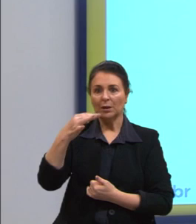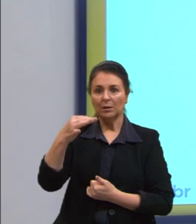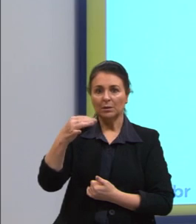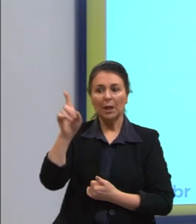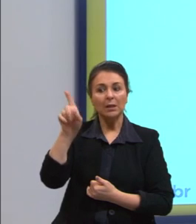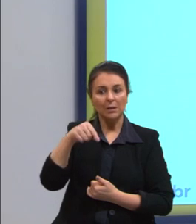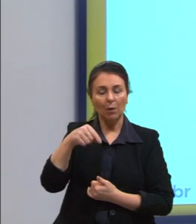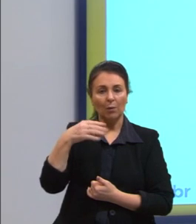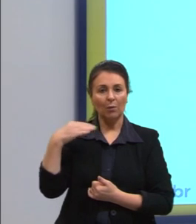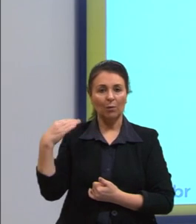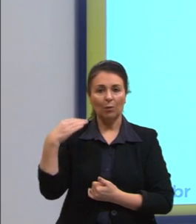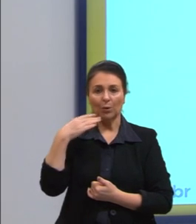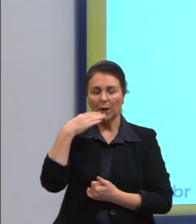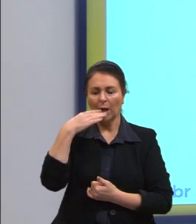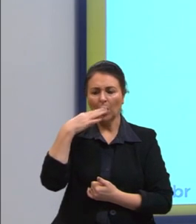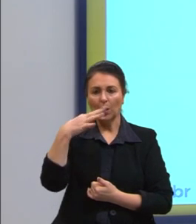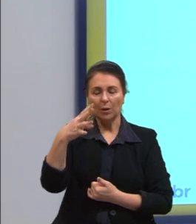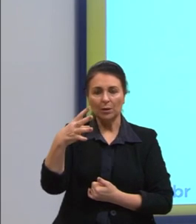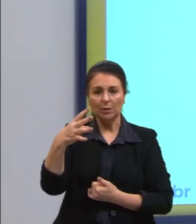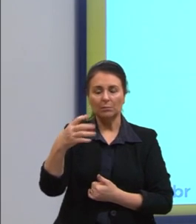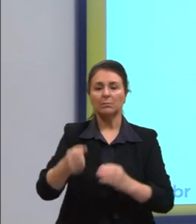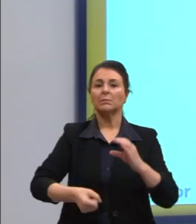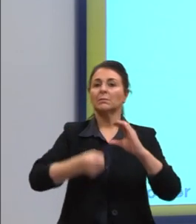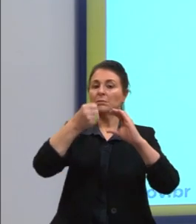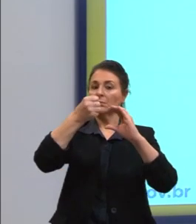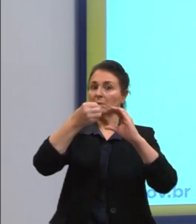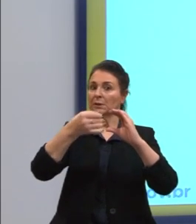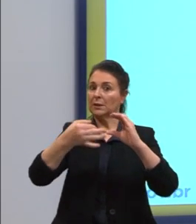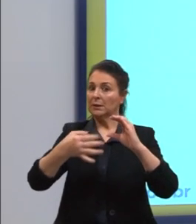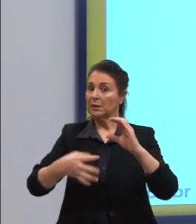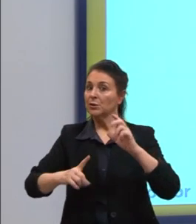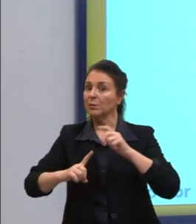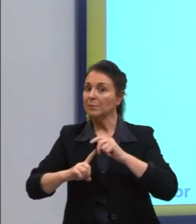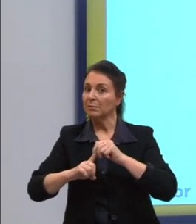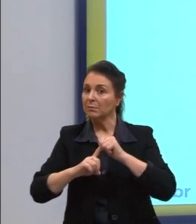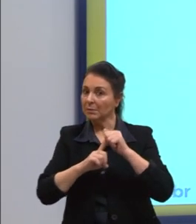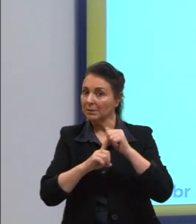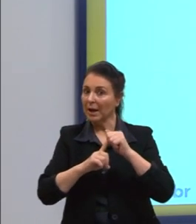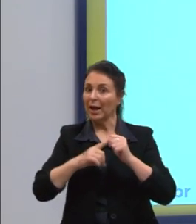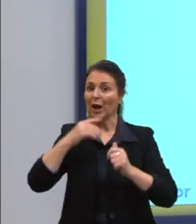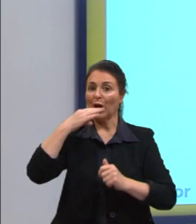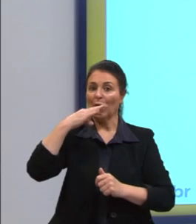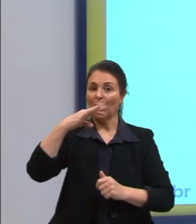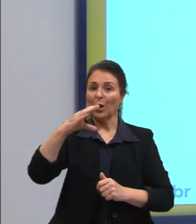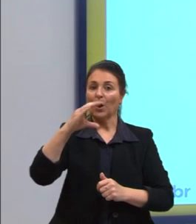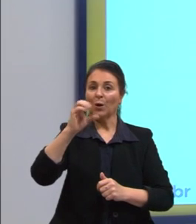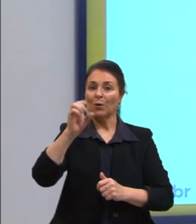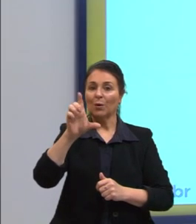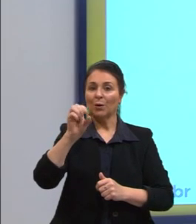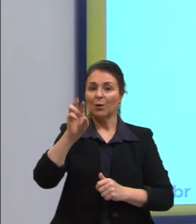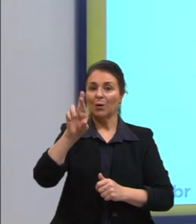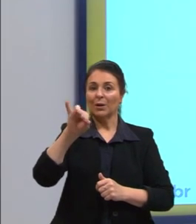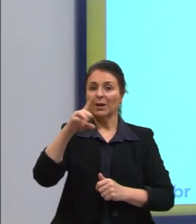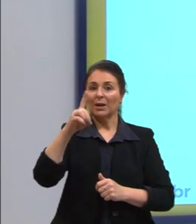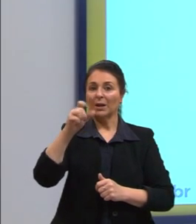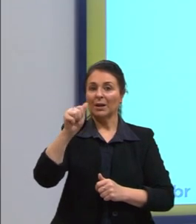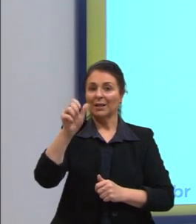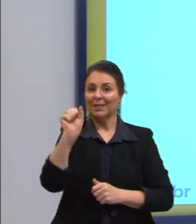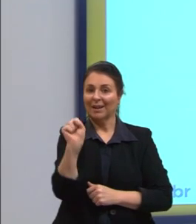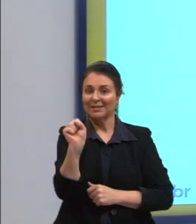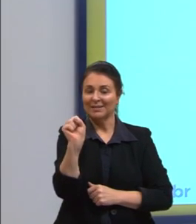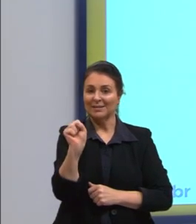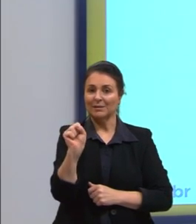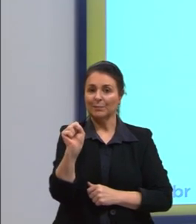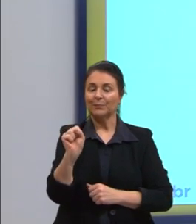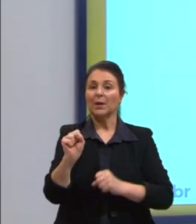A minha característica principal, ali a minha palavra, é coloridas. Adjetivo ligado